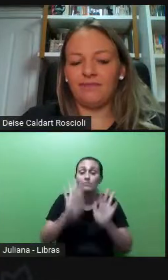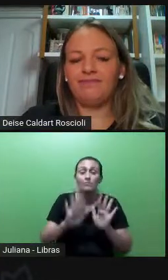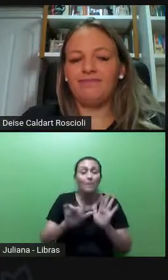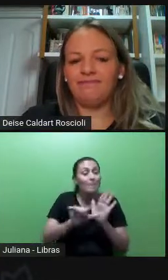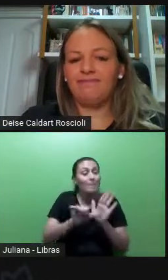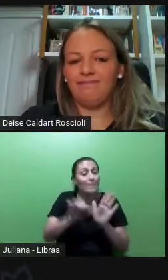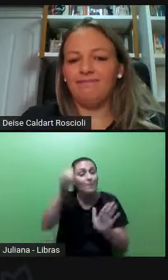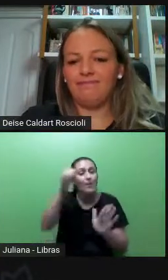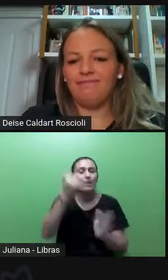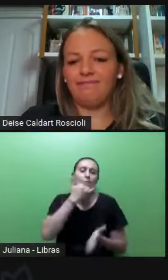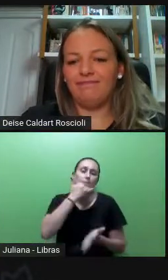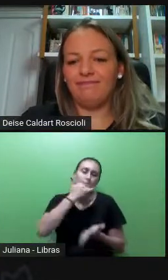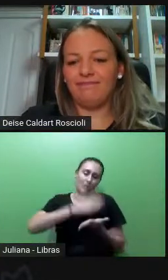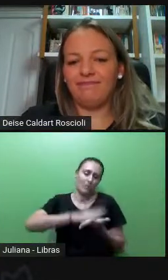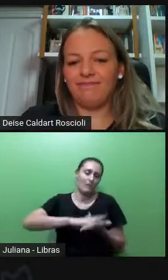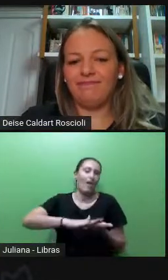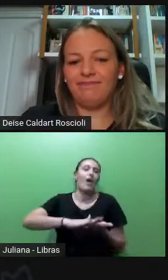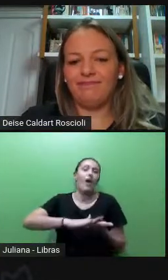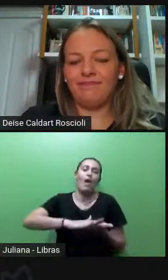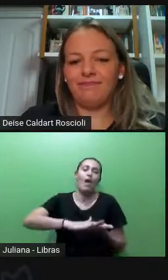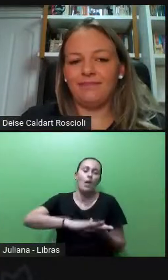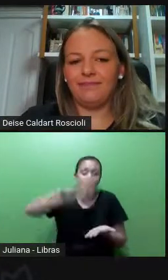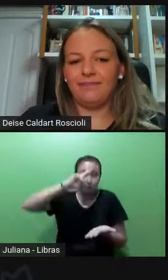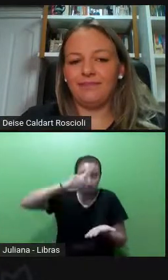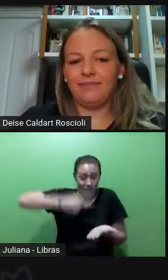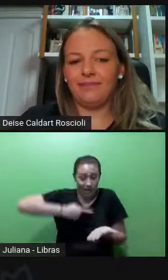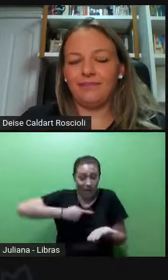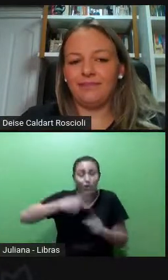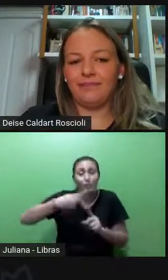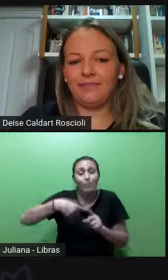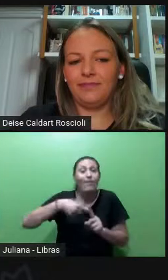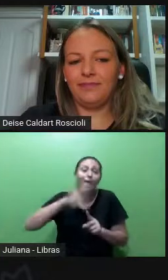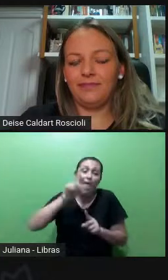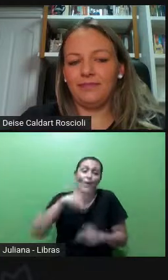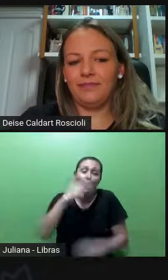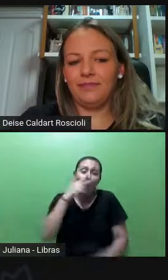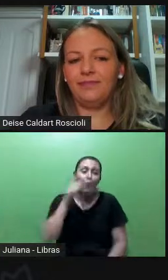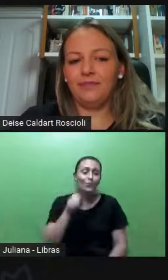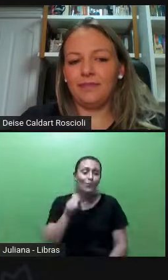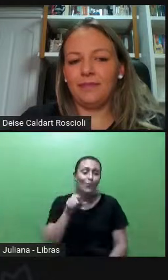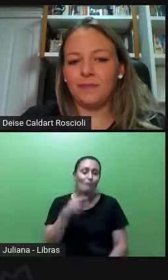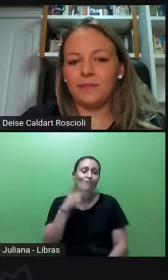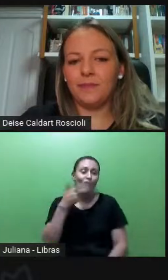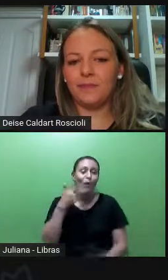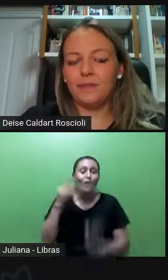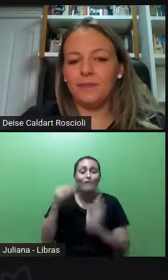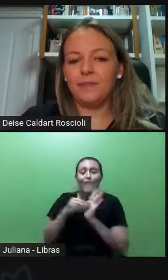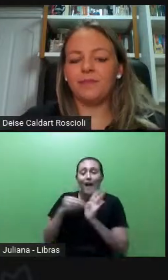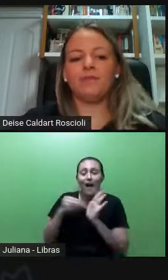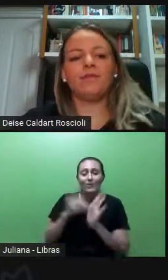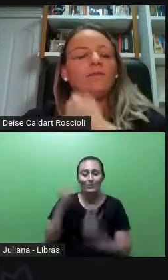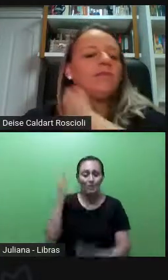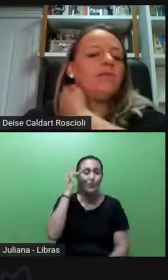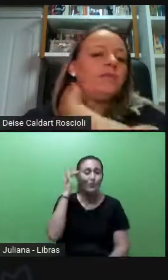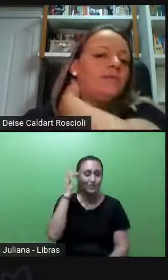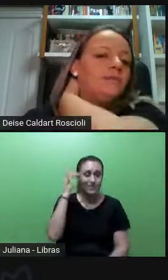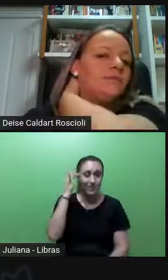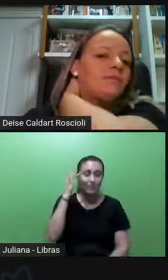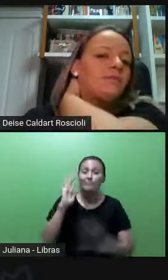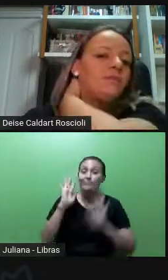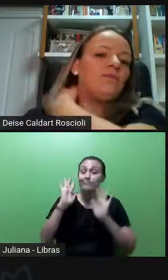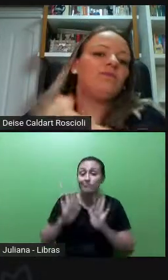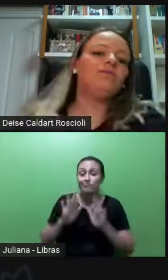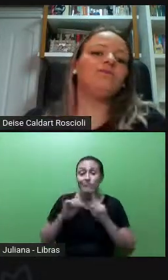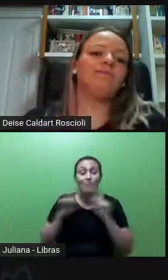isso que você falou, da imaturidade, e também às vezes é isso, também é imaturidade, mas também às vezes a gente não